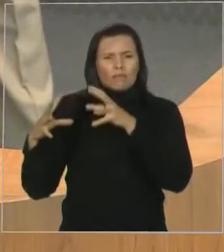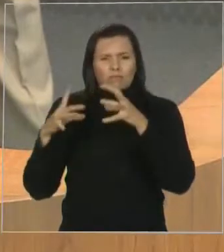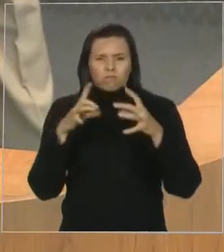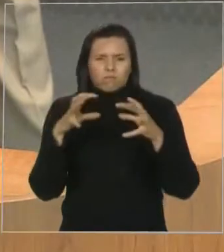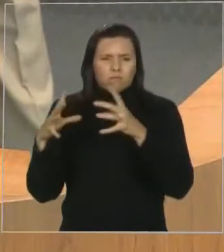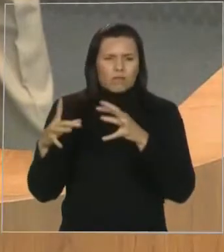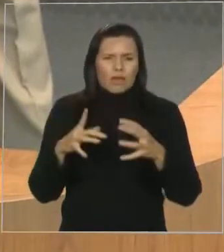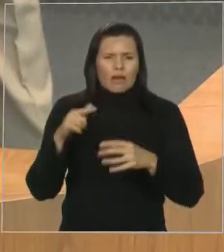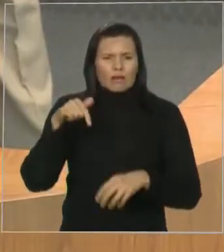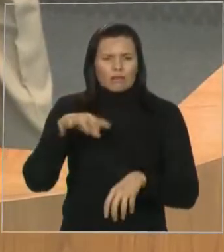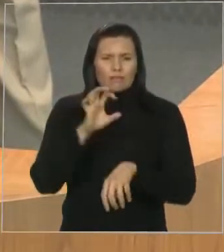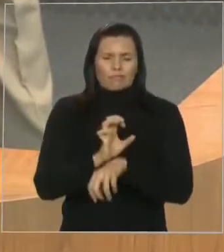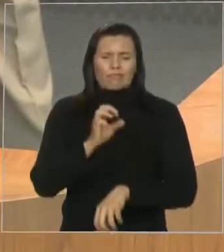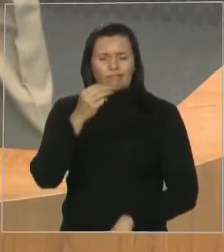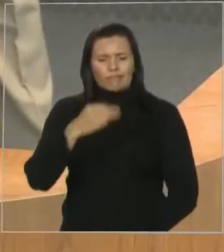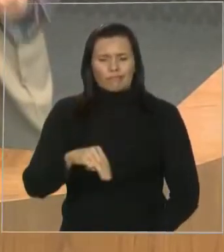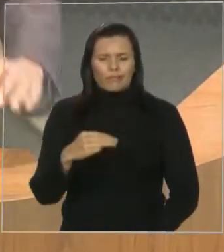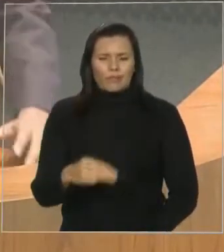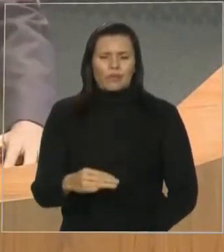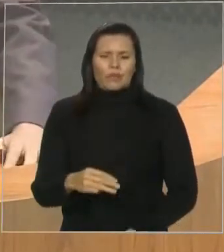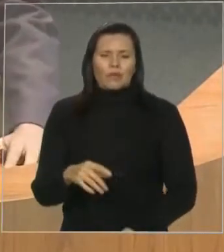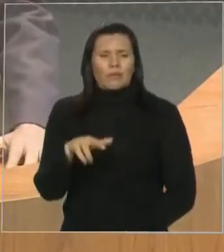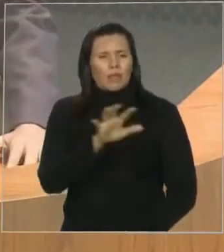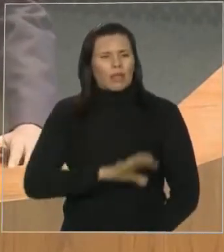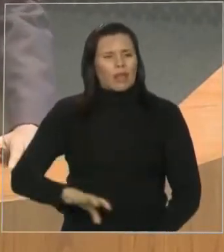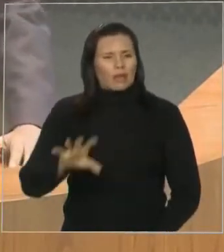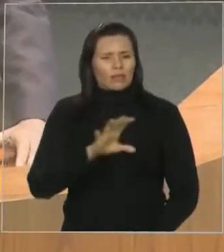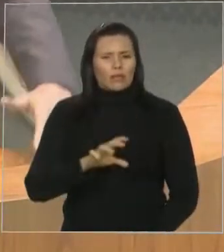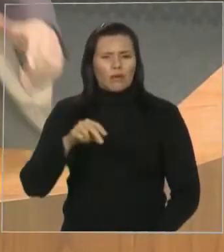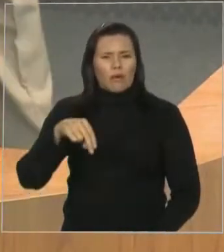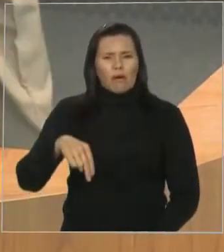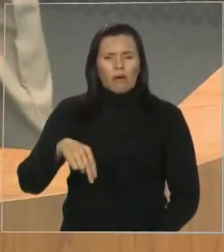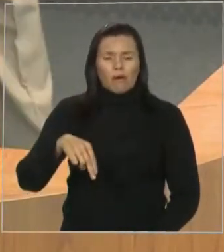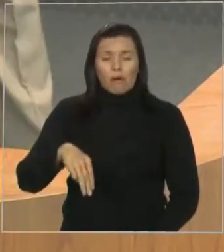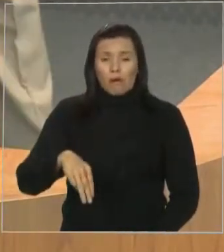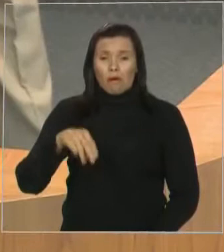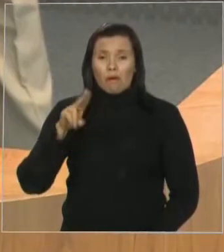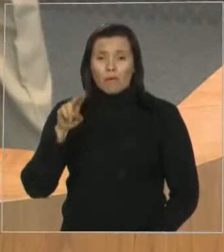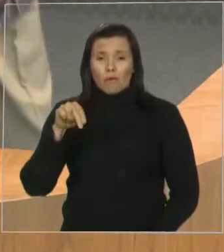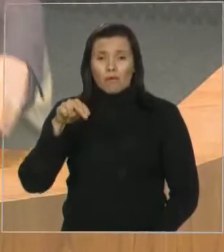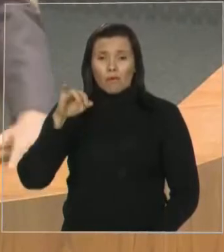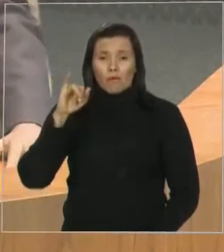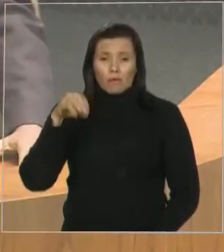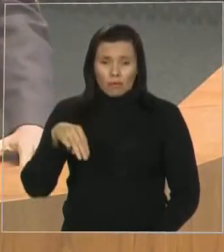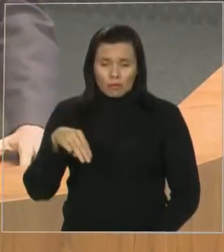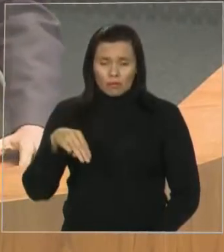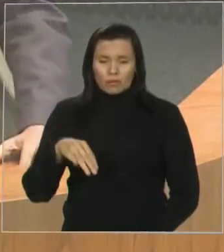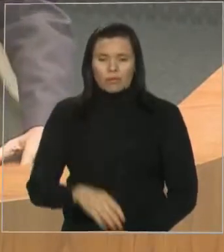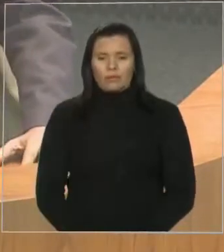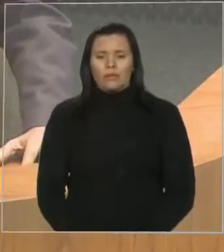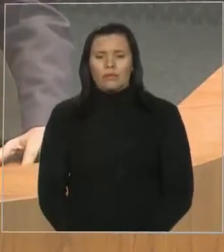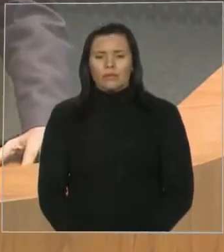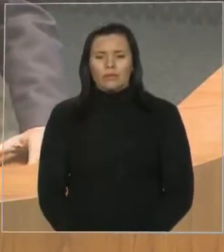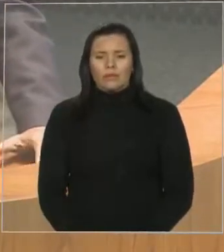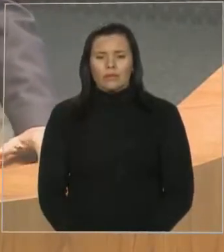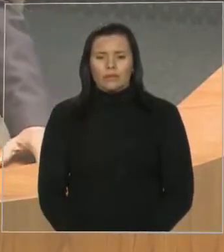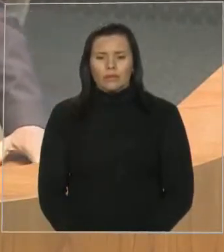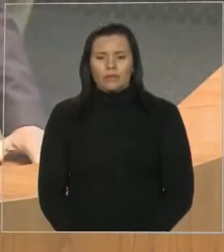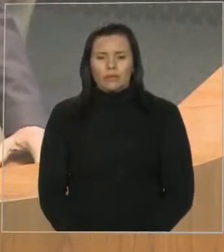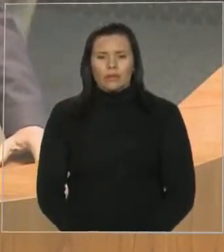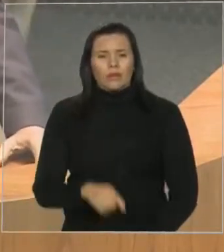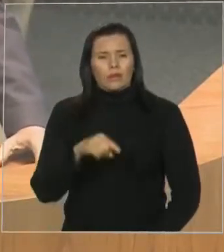percorrendo aqui por toda a região do Munim, até chegar em